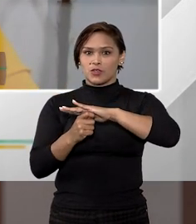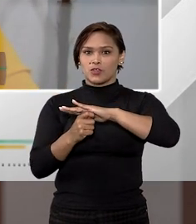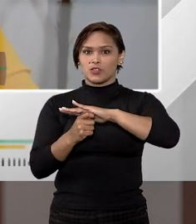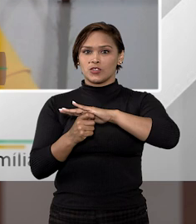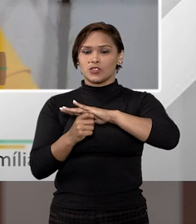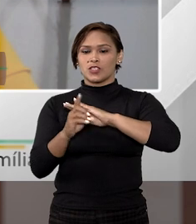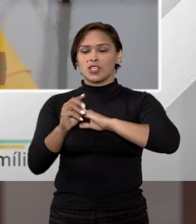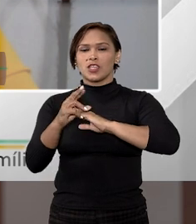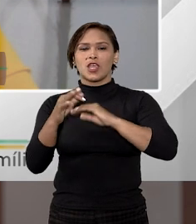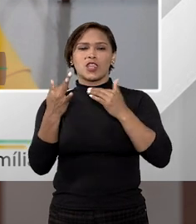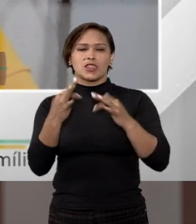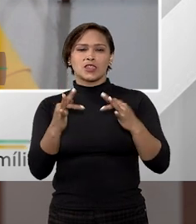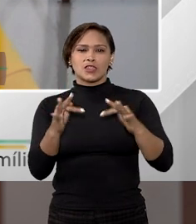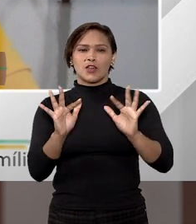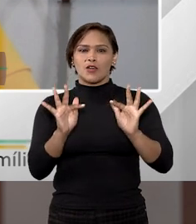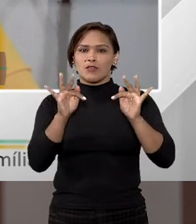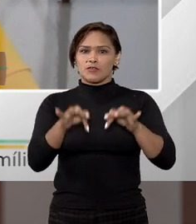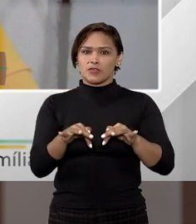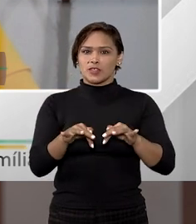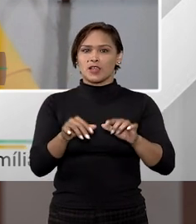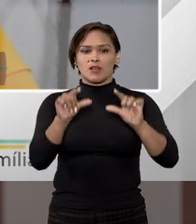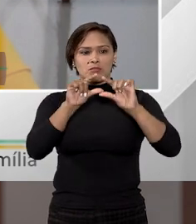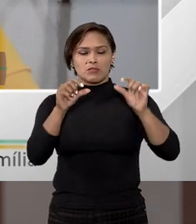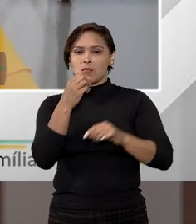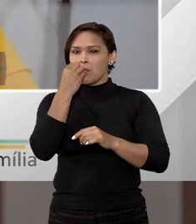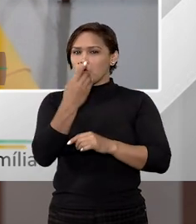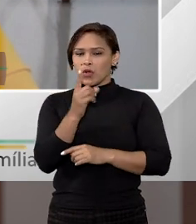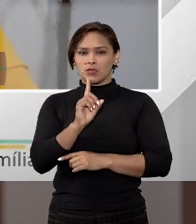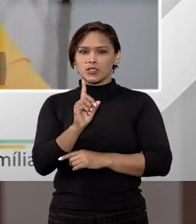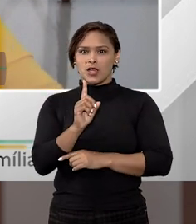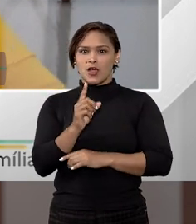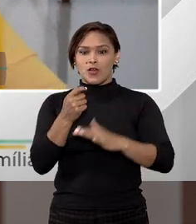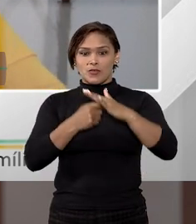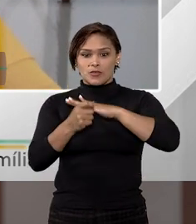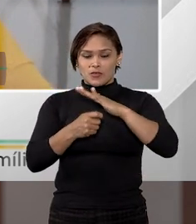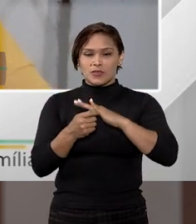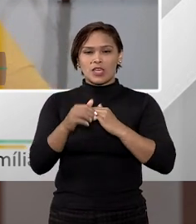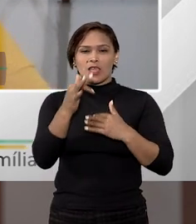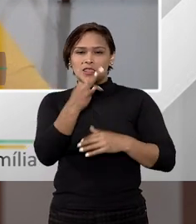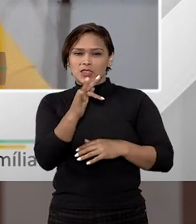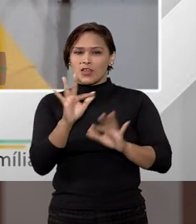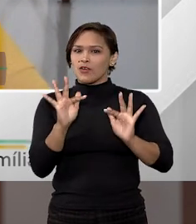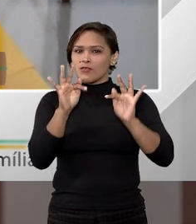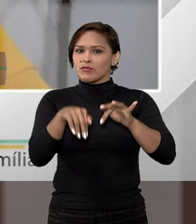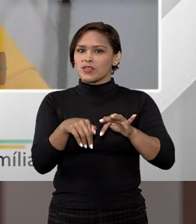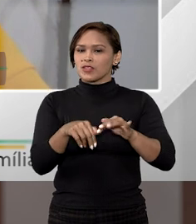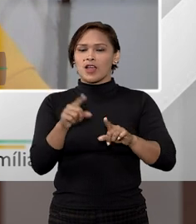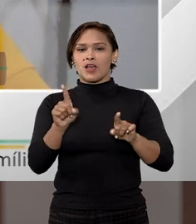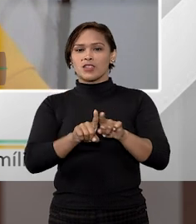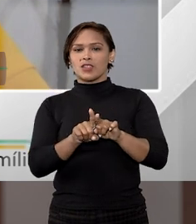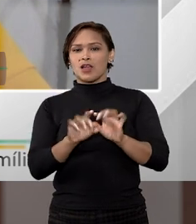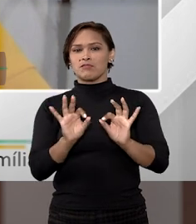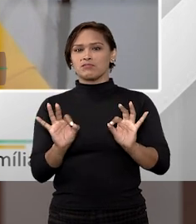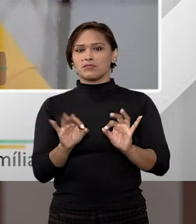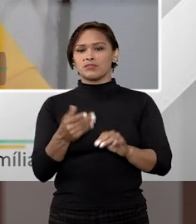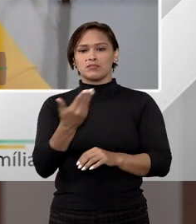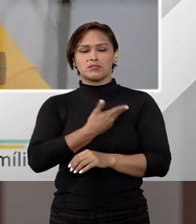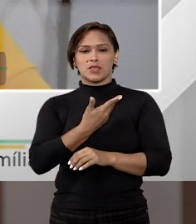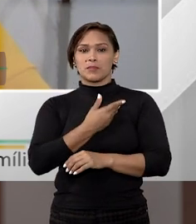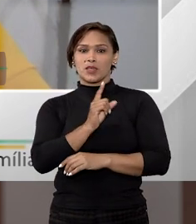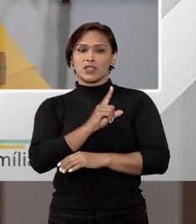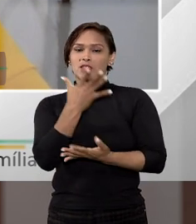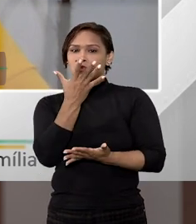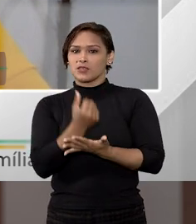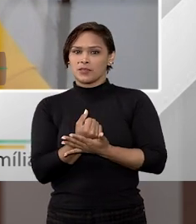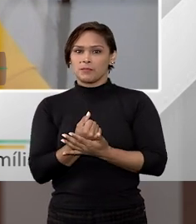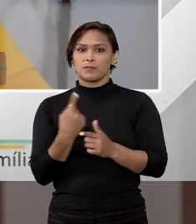tem dor no final, é um presságio, não é bom, fiador tem dor no final, não é bom, não seja fiador, meu amigo, minha amiga, não seja